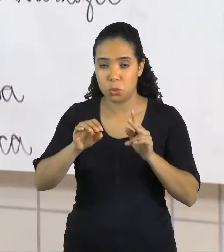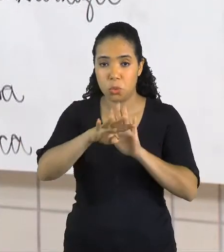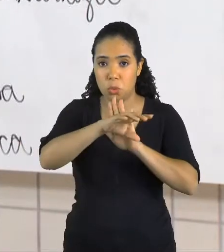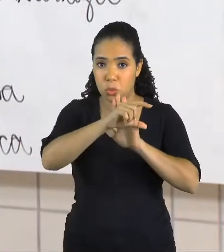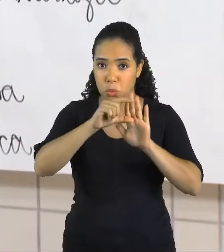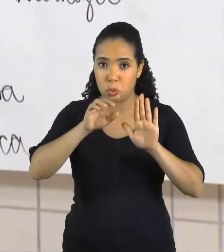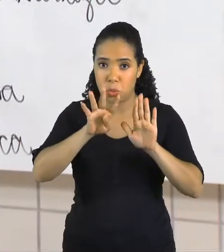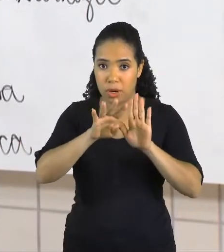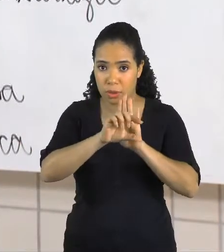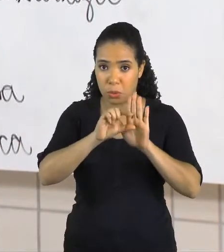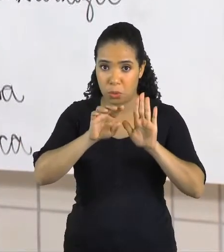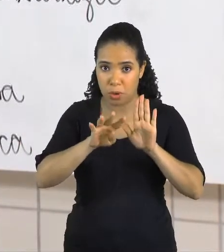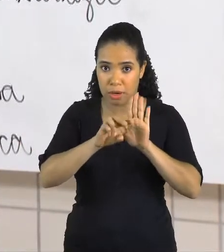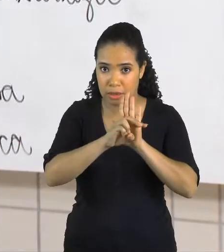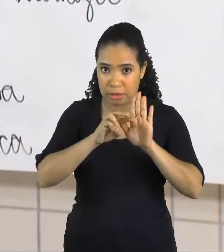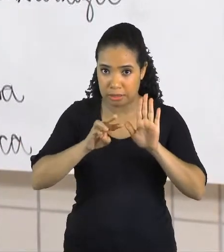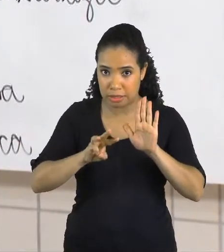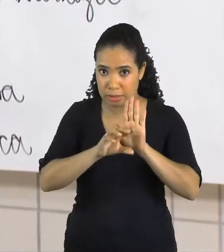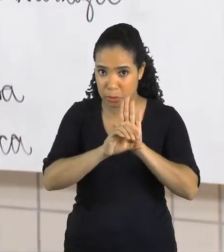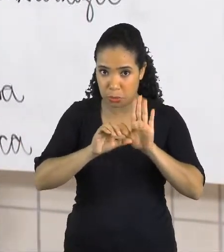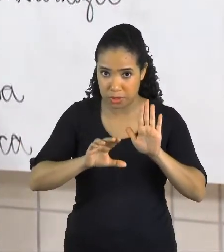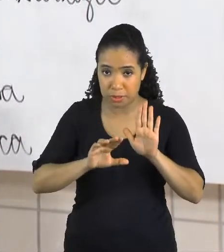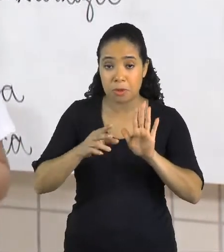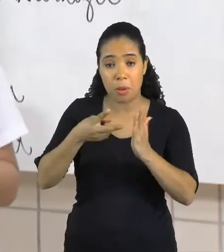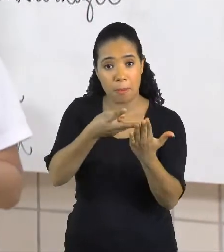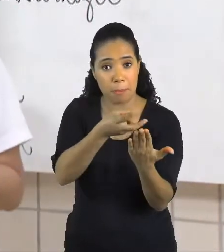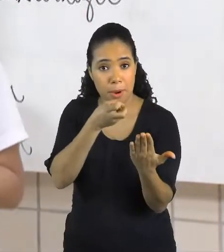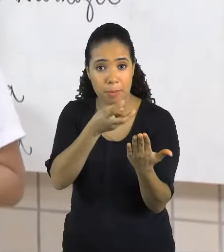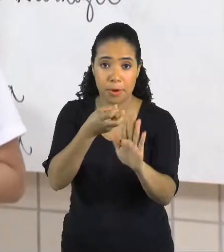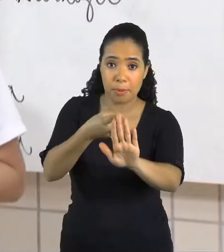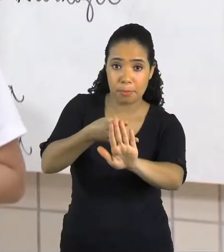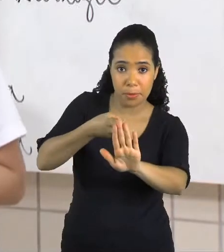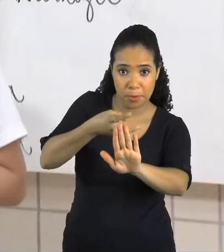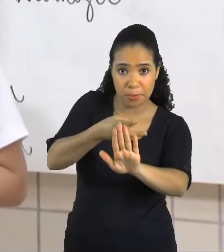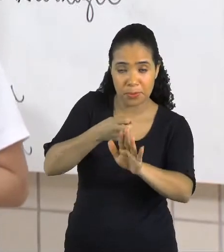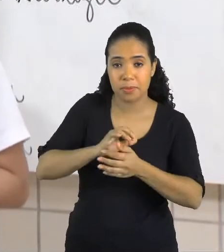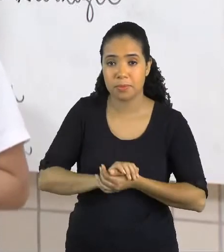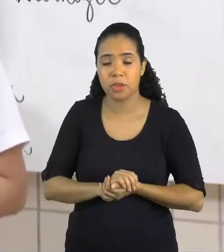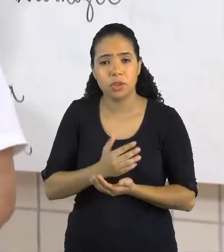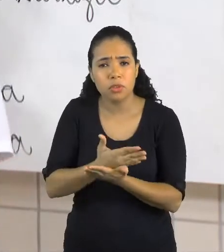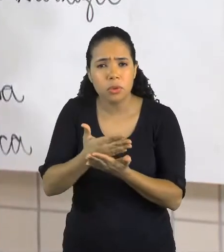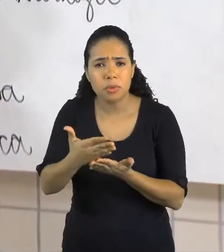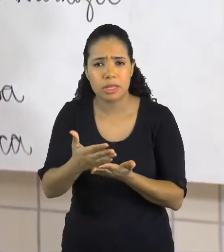denotação. Vamos iniciar fazendo a leitura de alguns poemas.